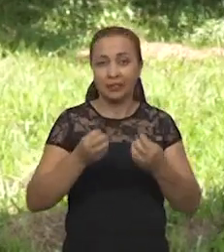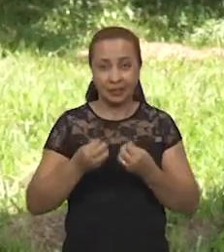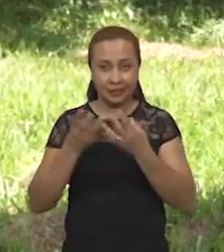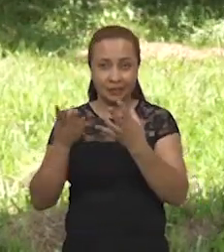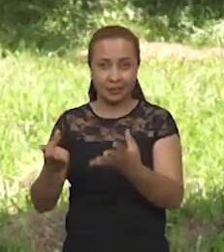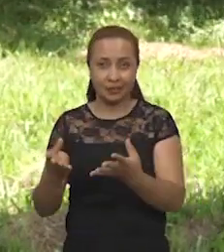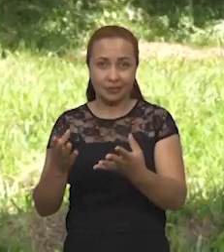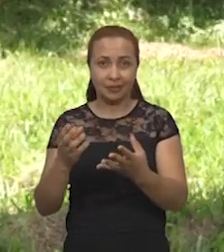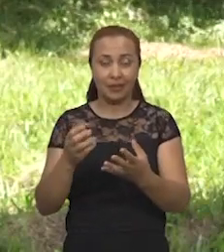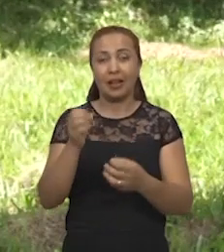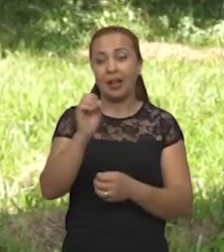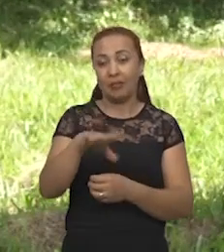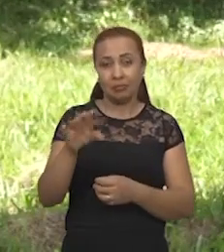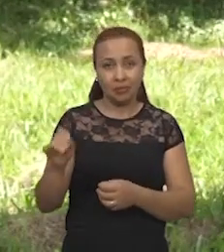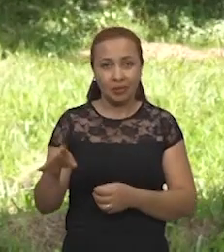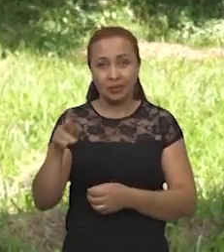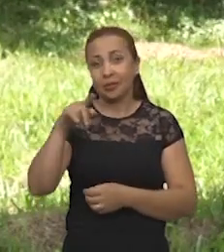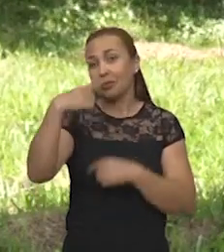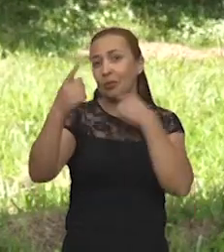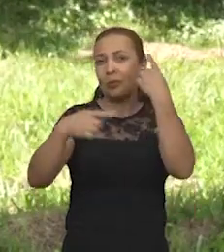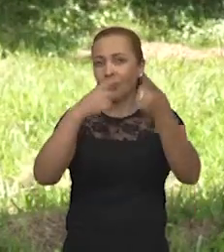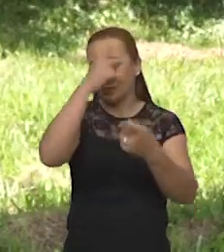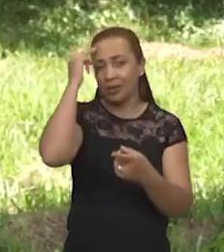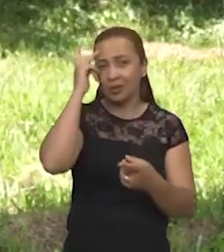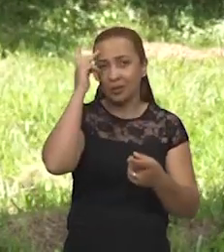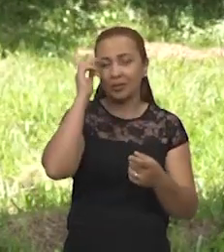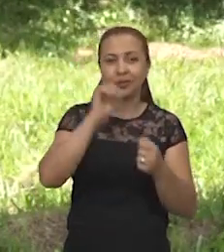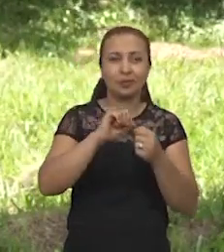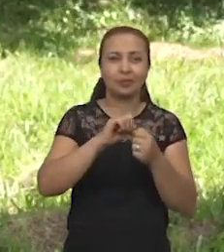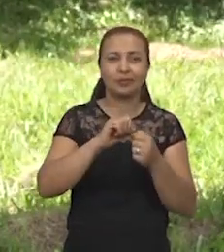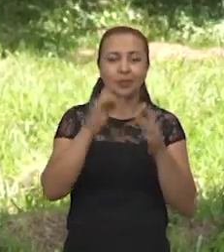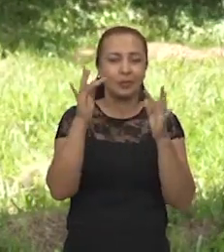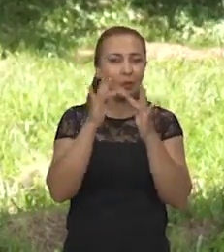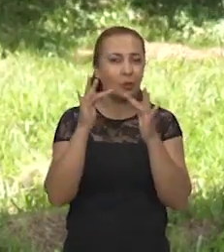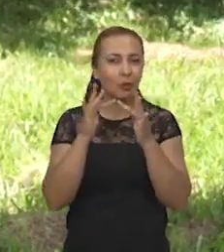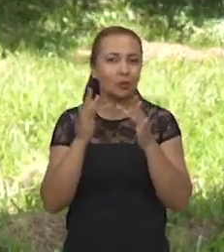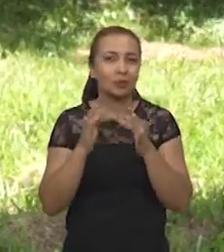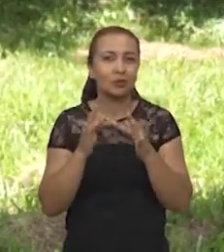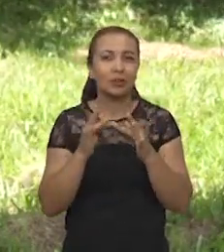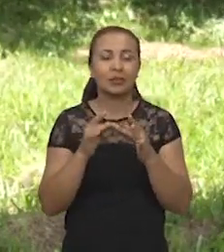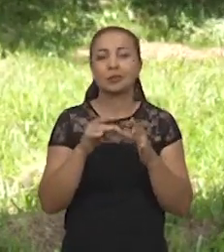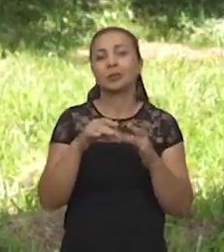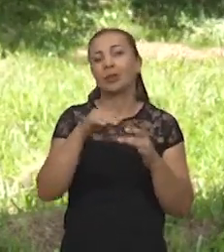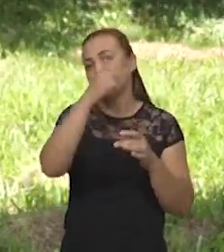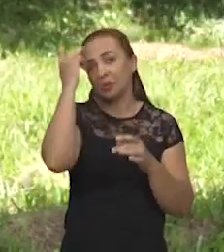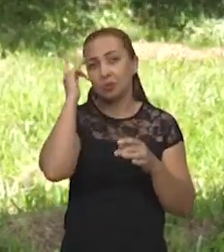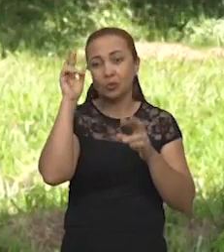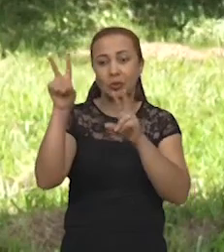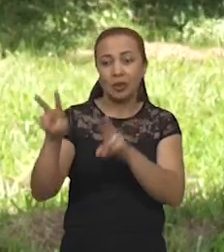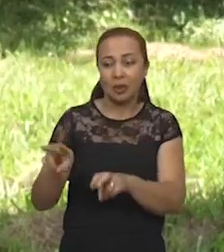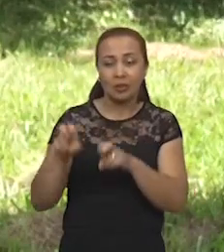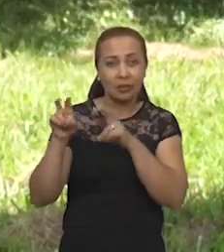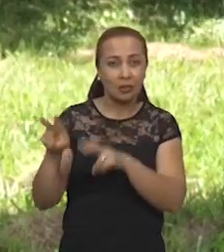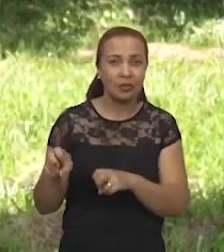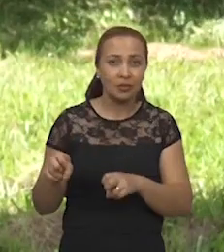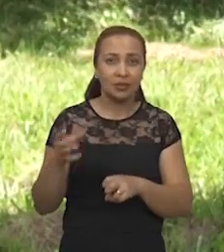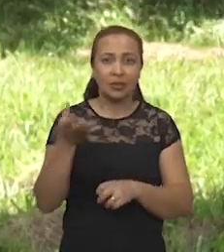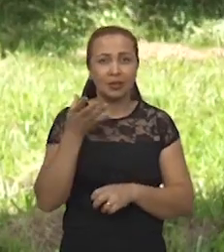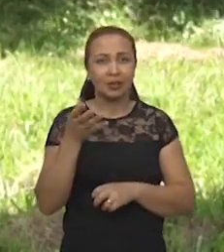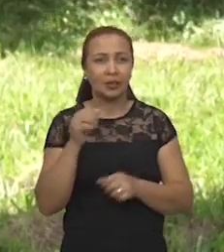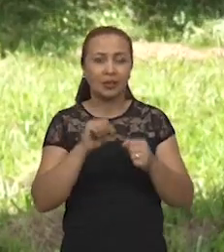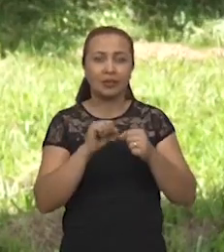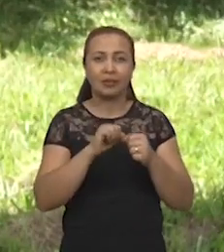projetos de reflorestamento. Então, gente faz contato com os proprietários rurais da região que têm interesse